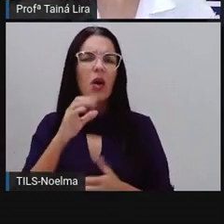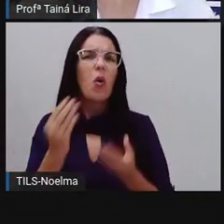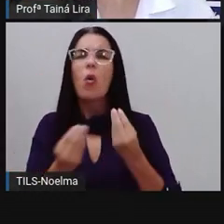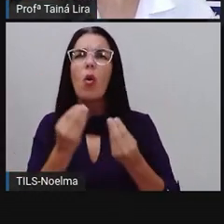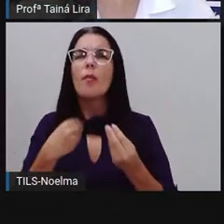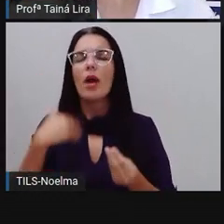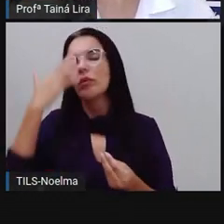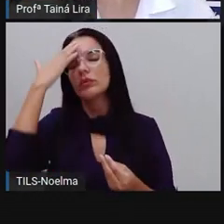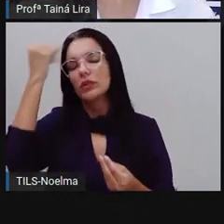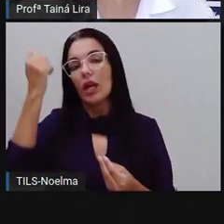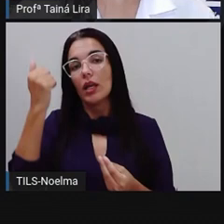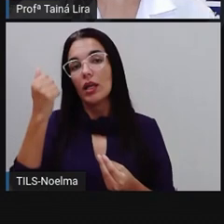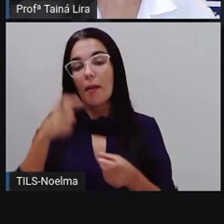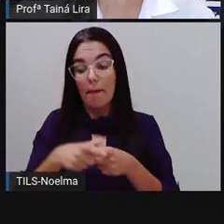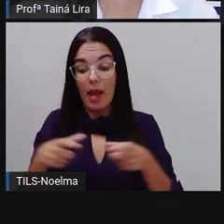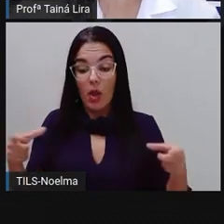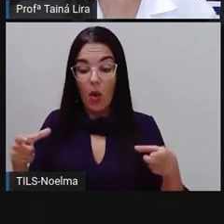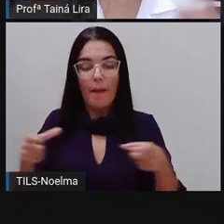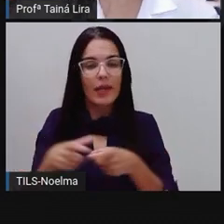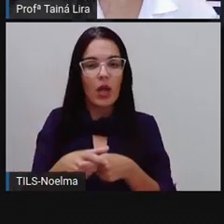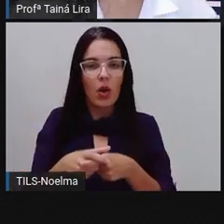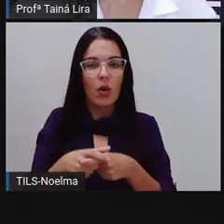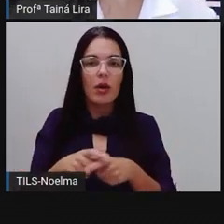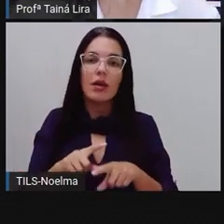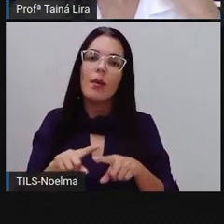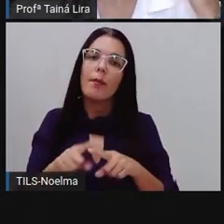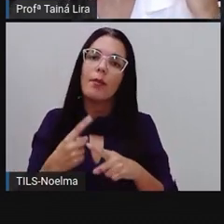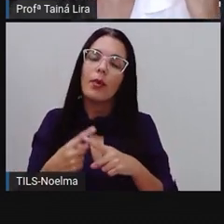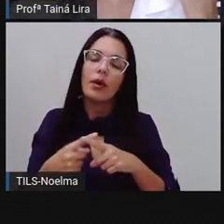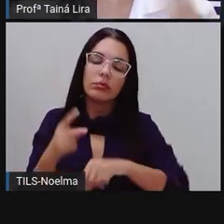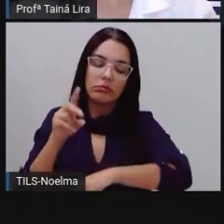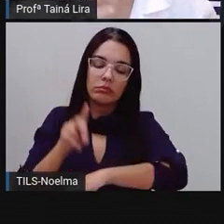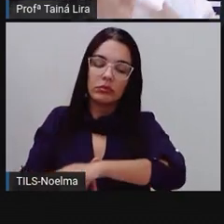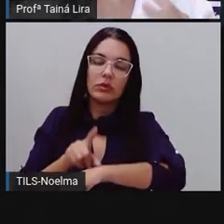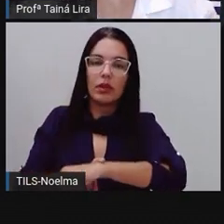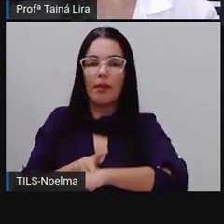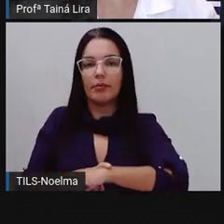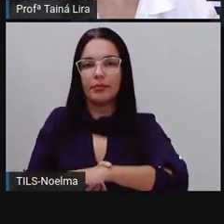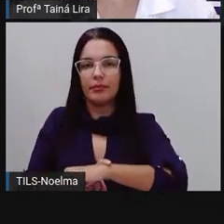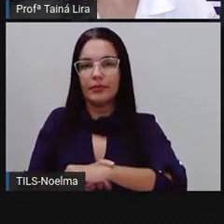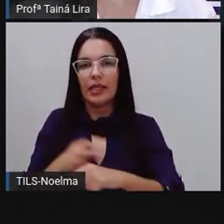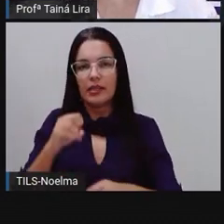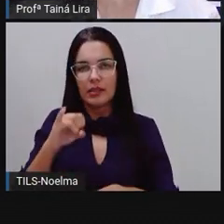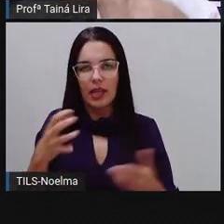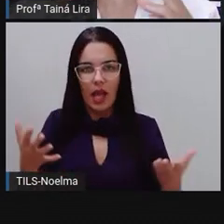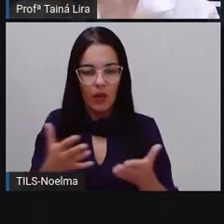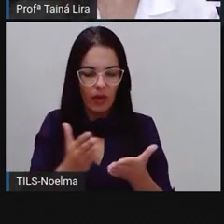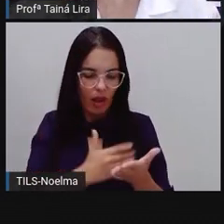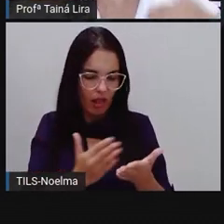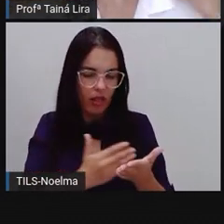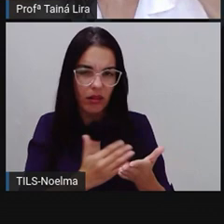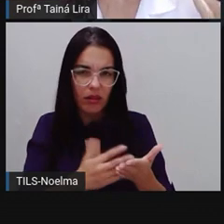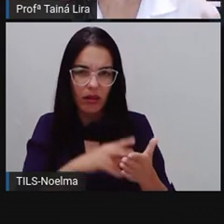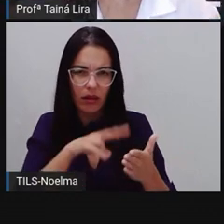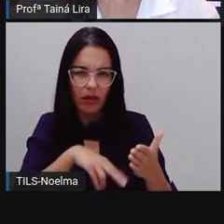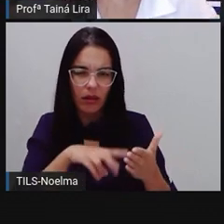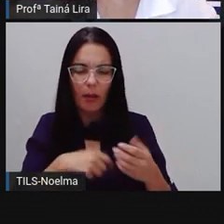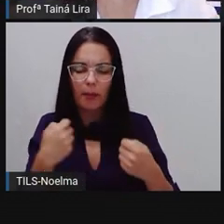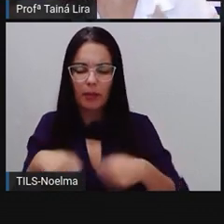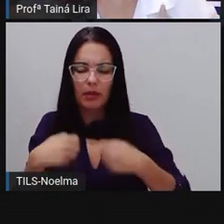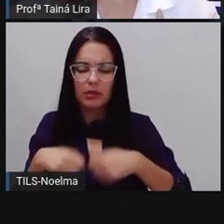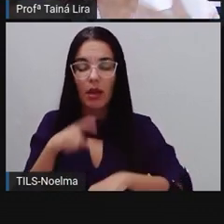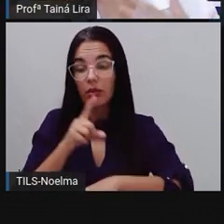curta? Pelo tempo que a gente precisa, né, pra ler. Então, quando a Pró fez a leitura do livro, a Pró precisou de mais